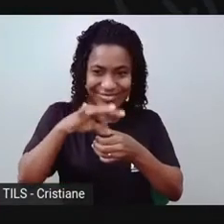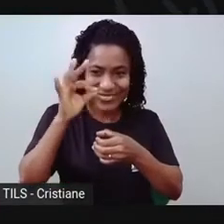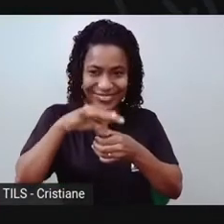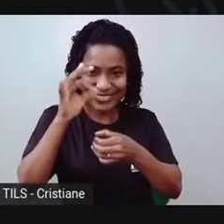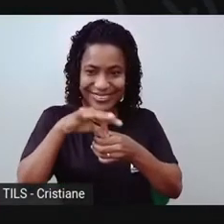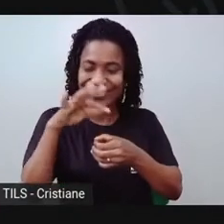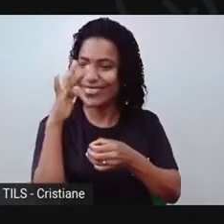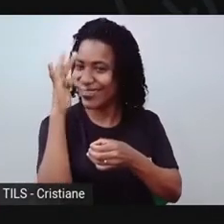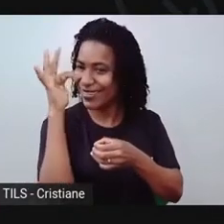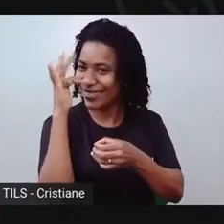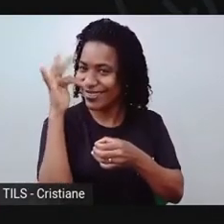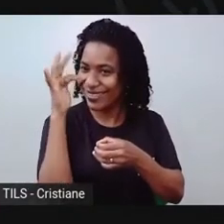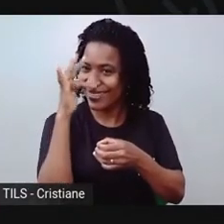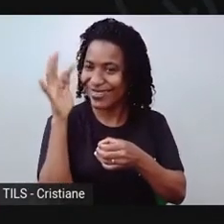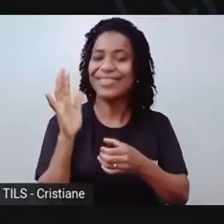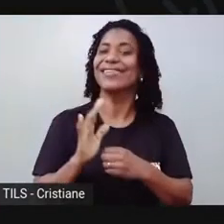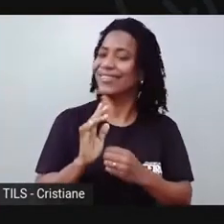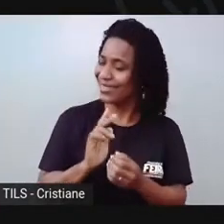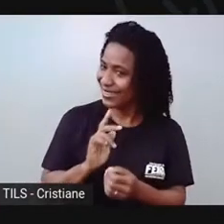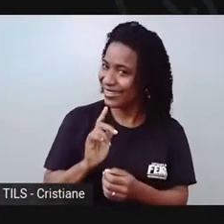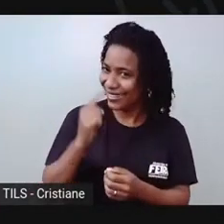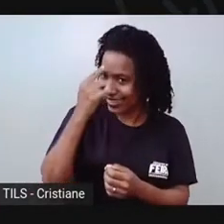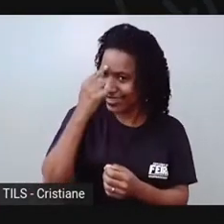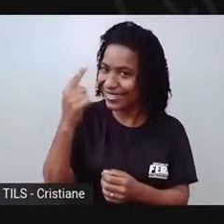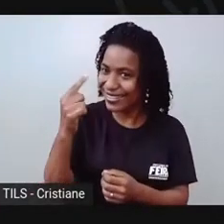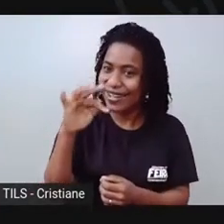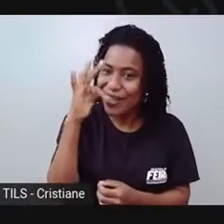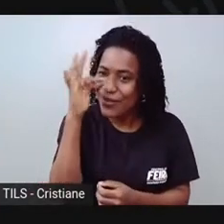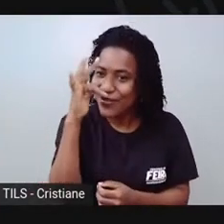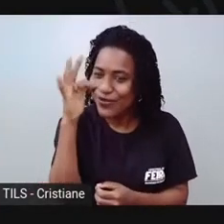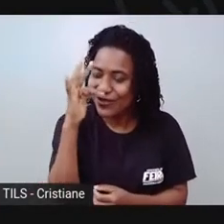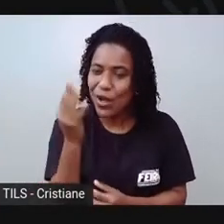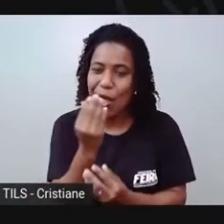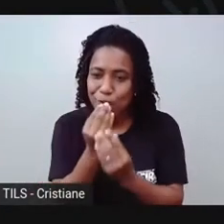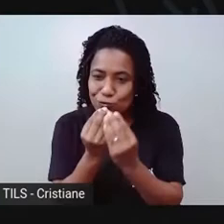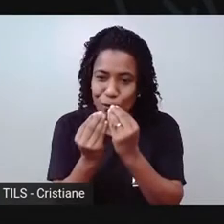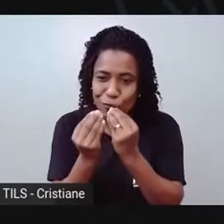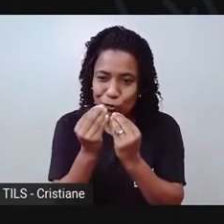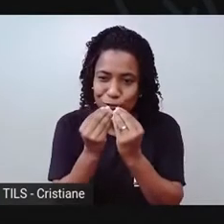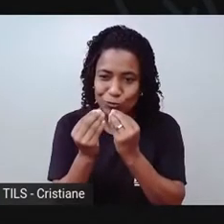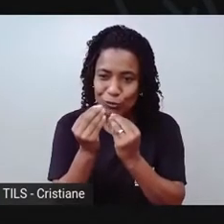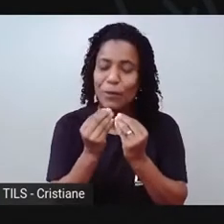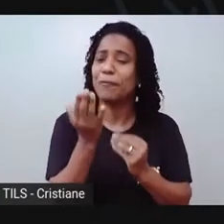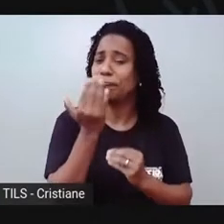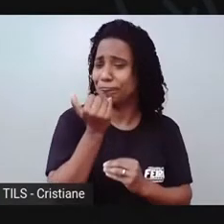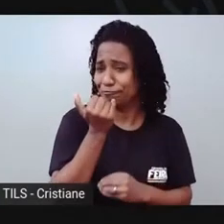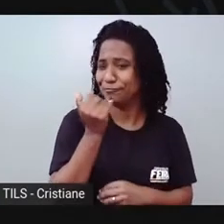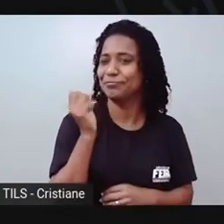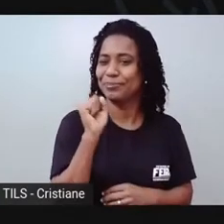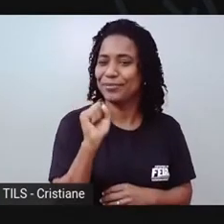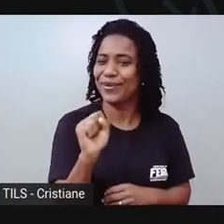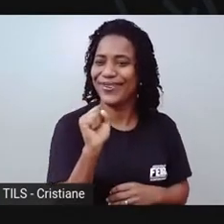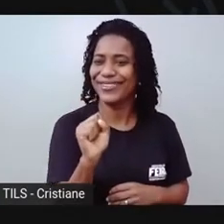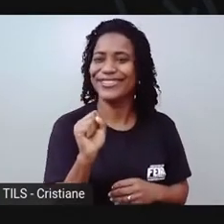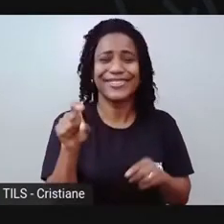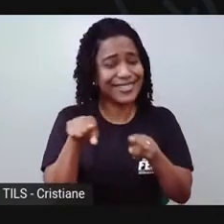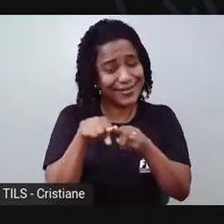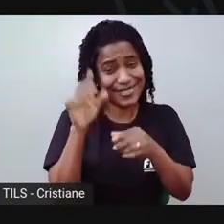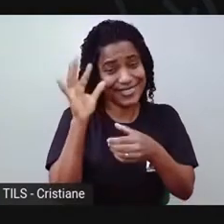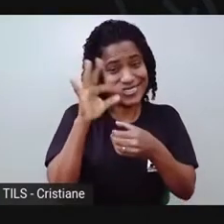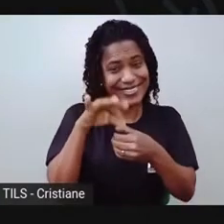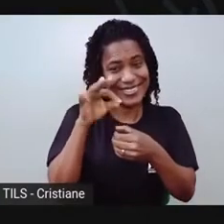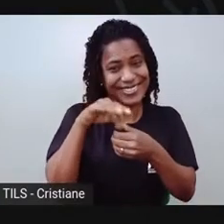Descobrimos que as flores também são comestíveis! É! É verdade! Dá até para fazer chá!